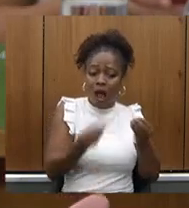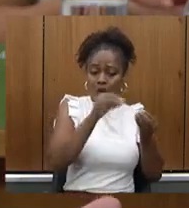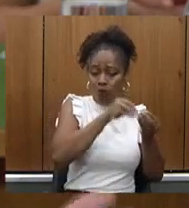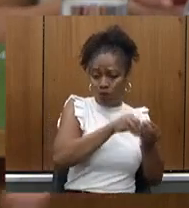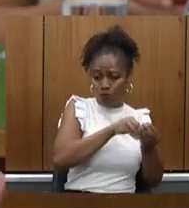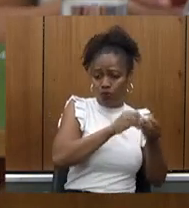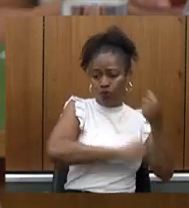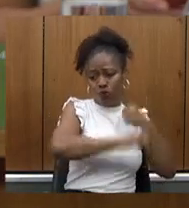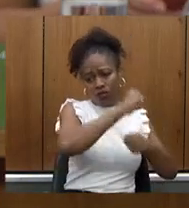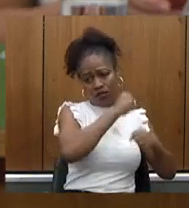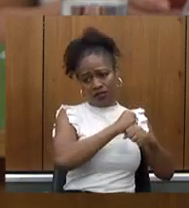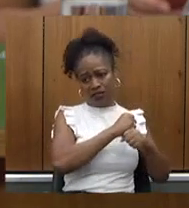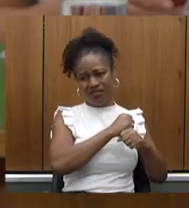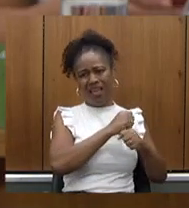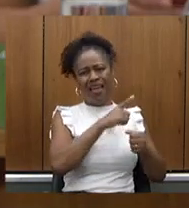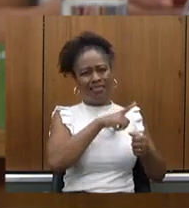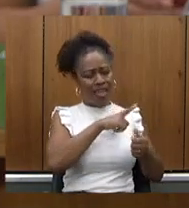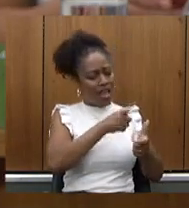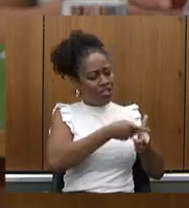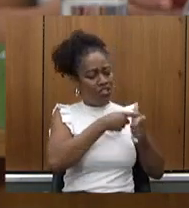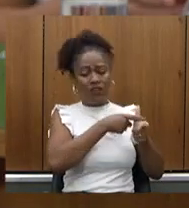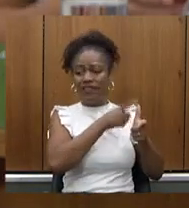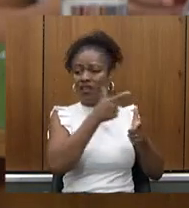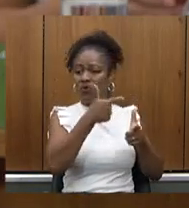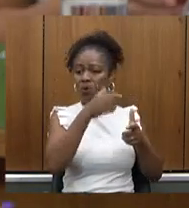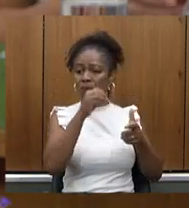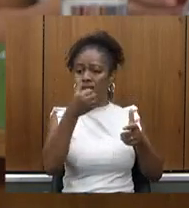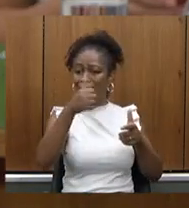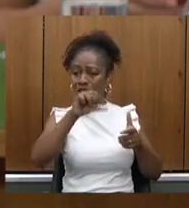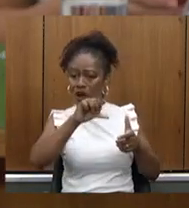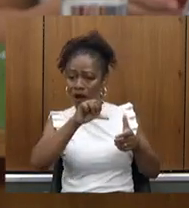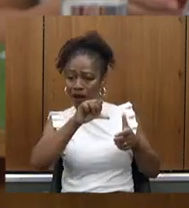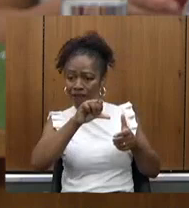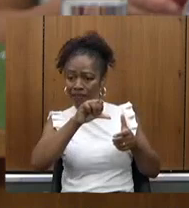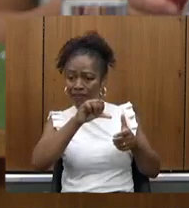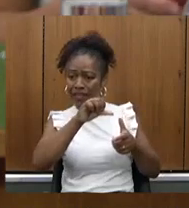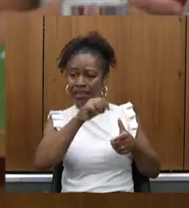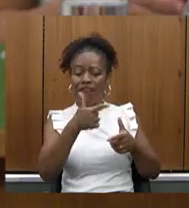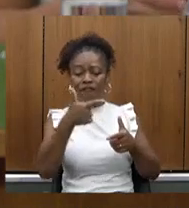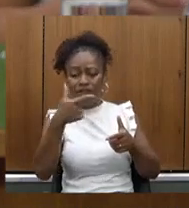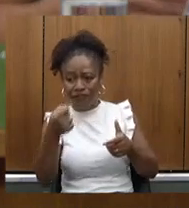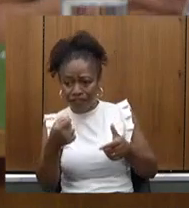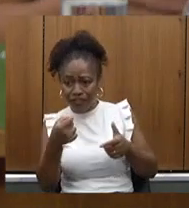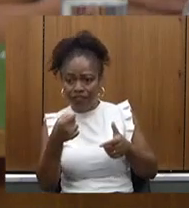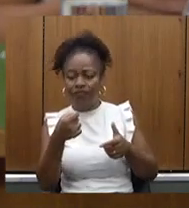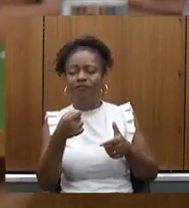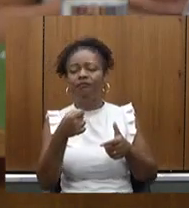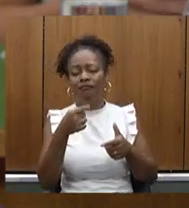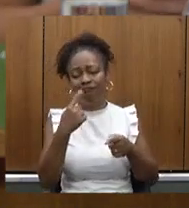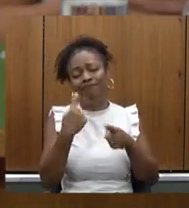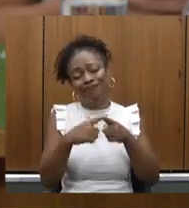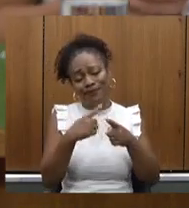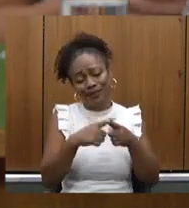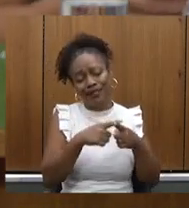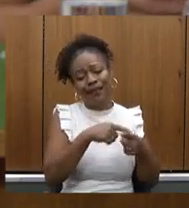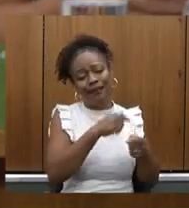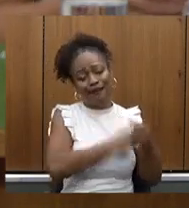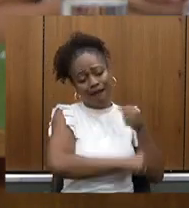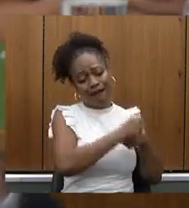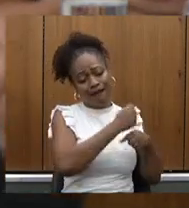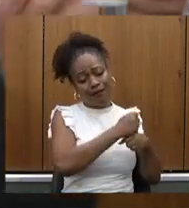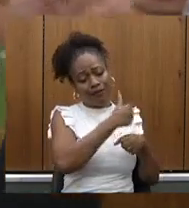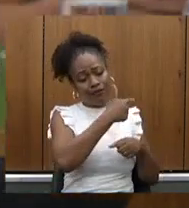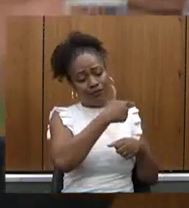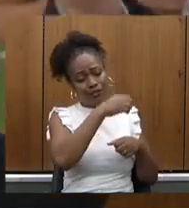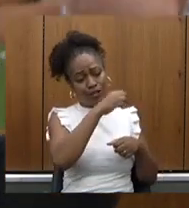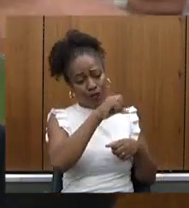dívida de 19,20 a Beatriz a deputada está vendo se tem dívida de 19,20 é porque em 19,20 nós tivemos que